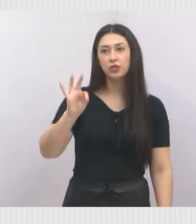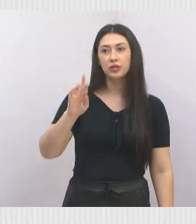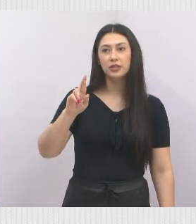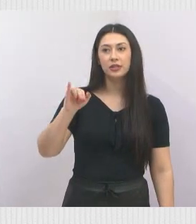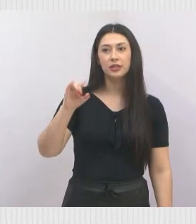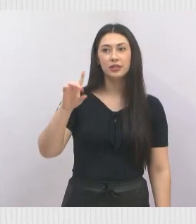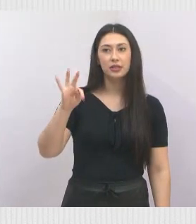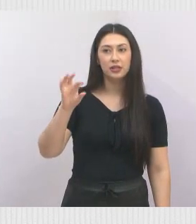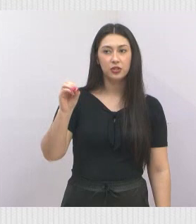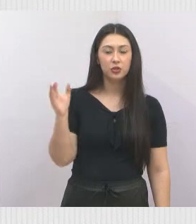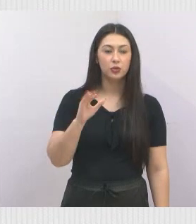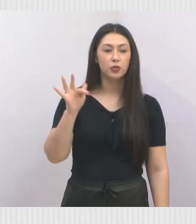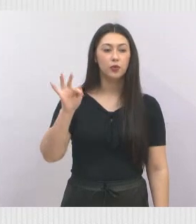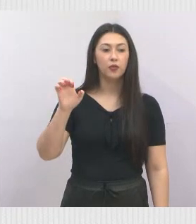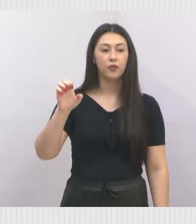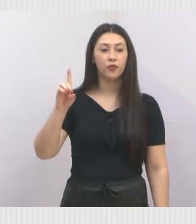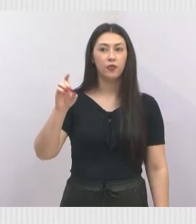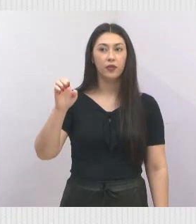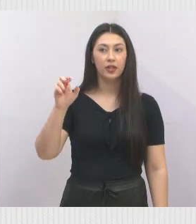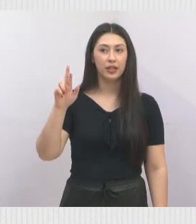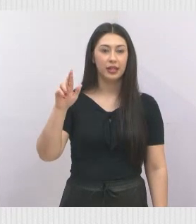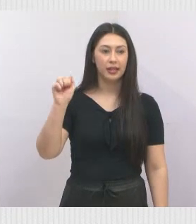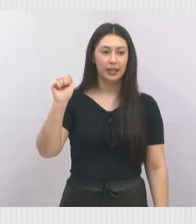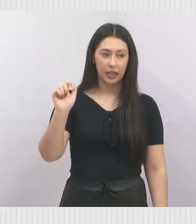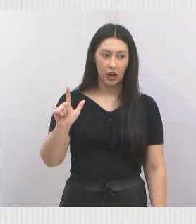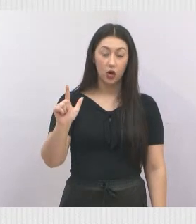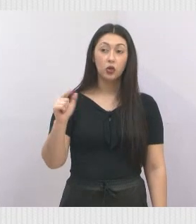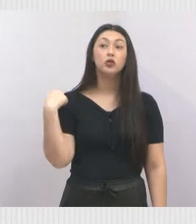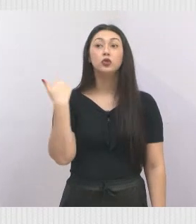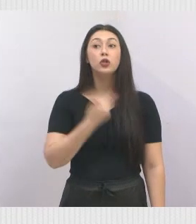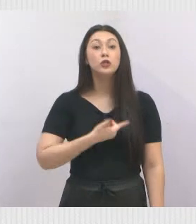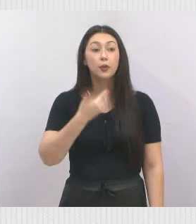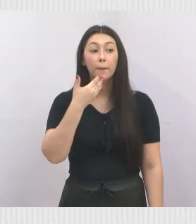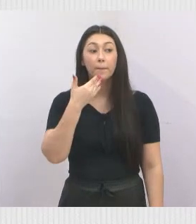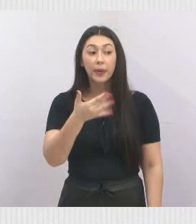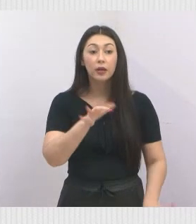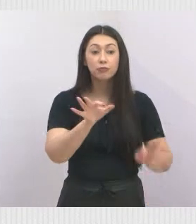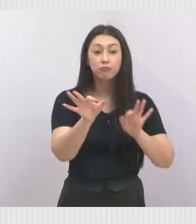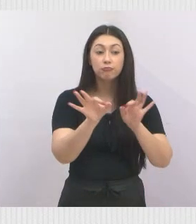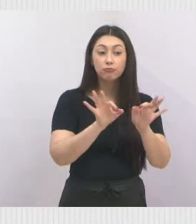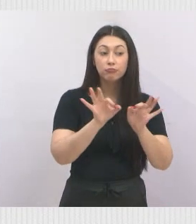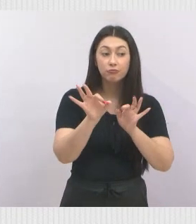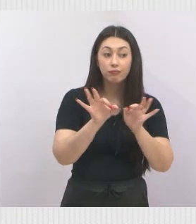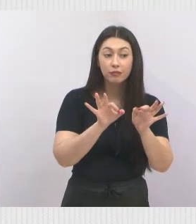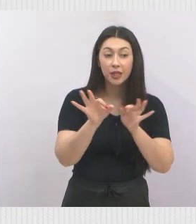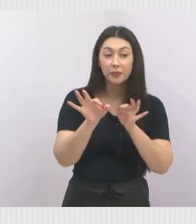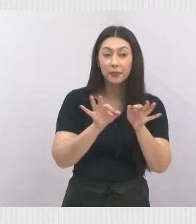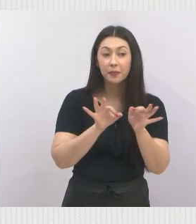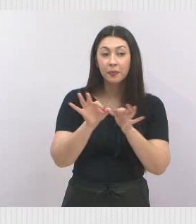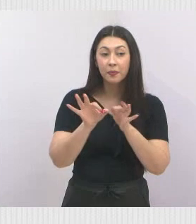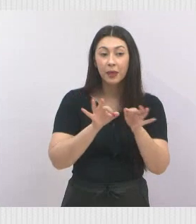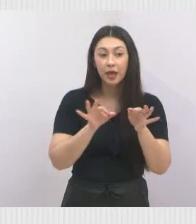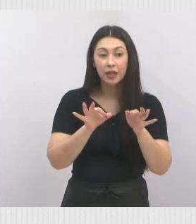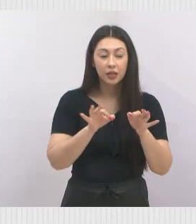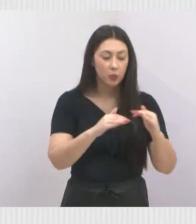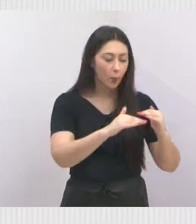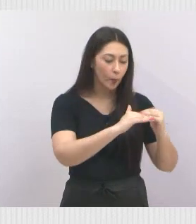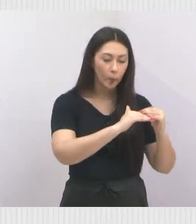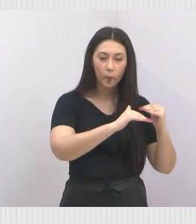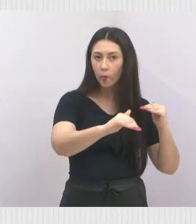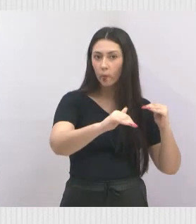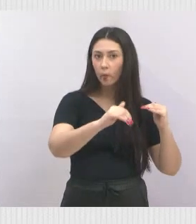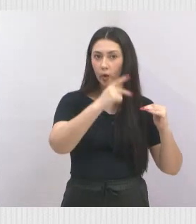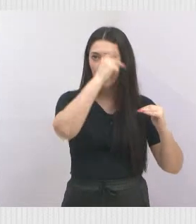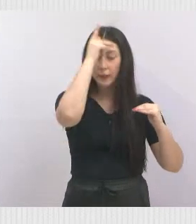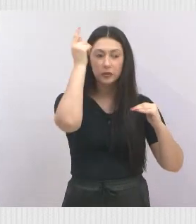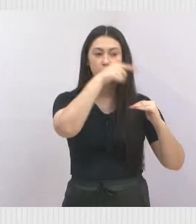Federal. Estamos solicitando que seja realizado, seja feita a calçada nos dois